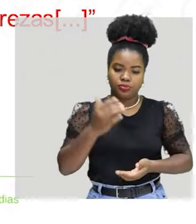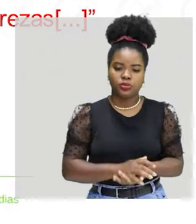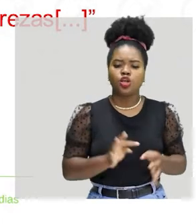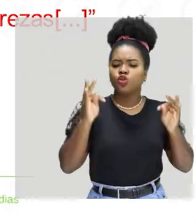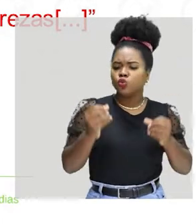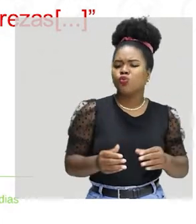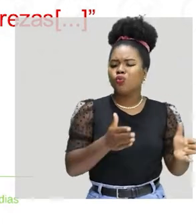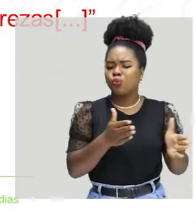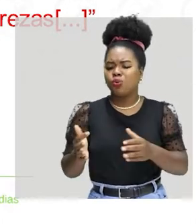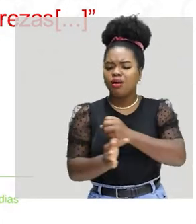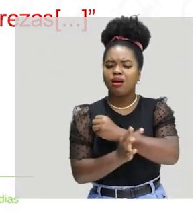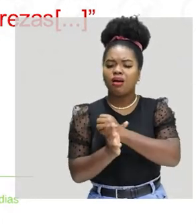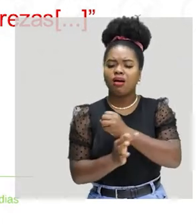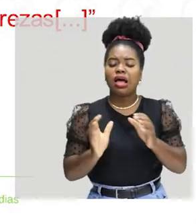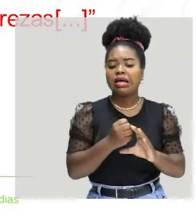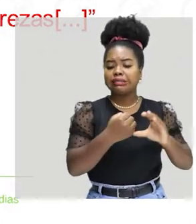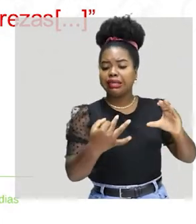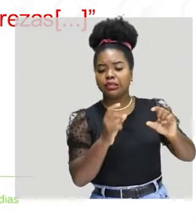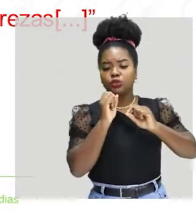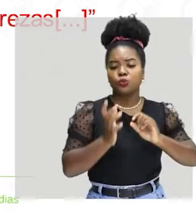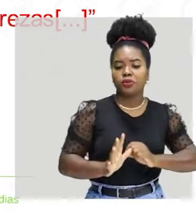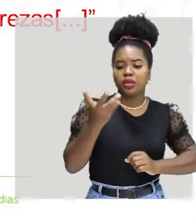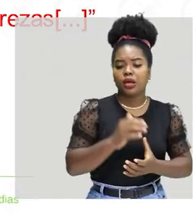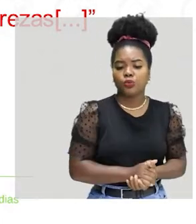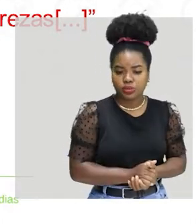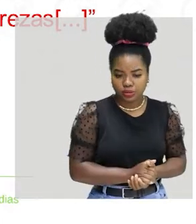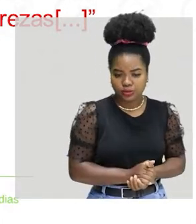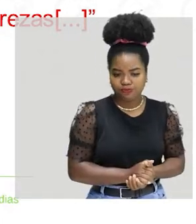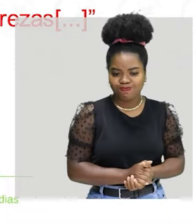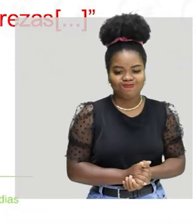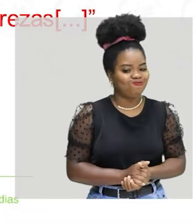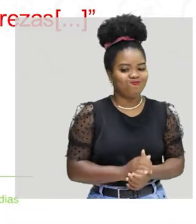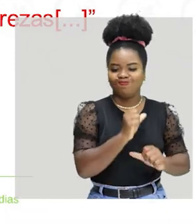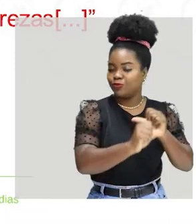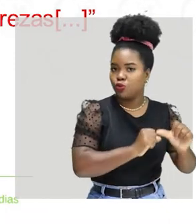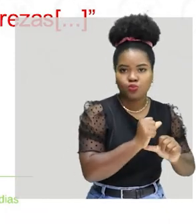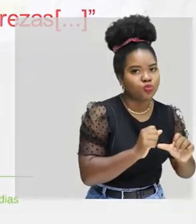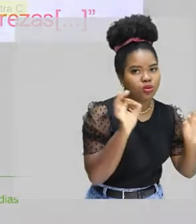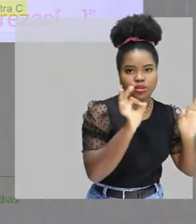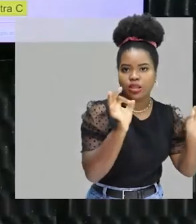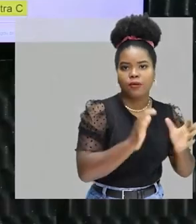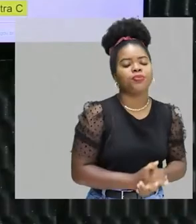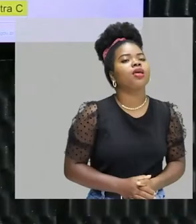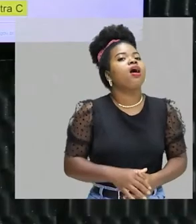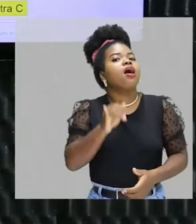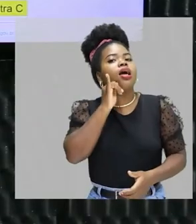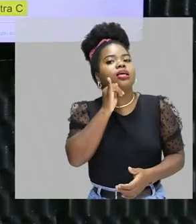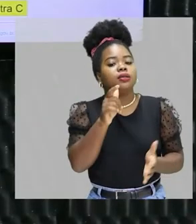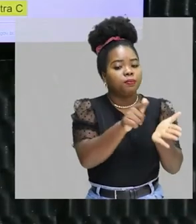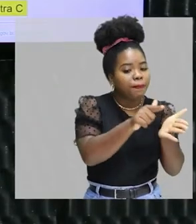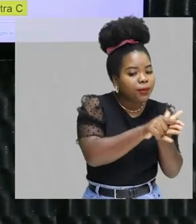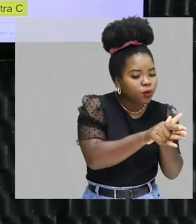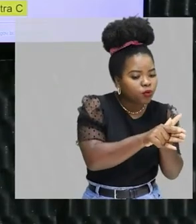físico, as características da matéria não se alteram. Imagina uma folha de papel, você rasgou.